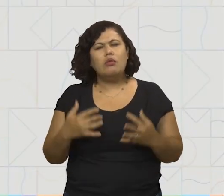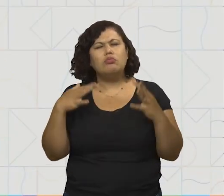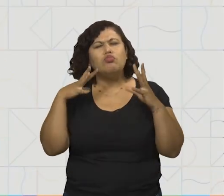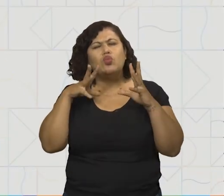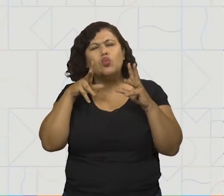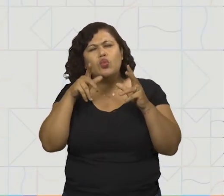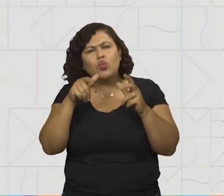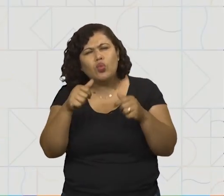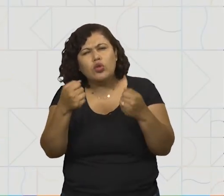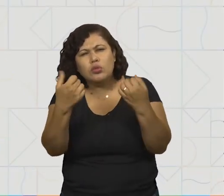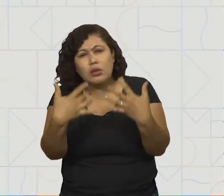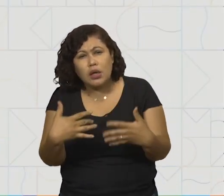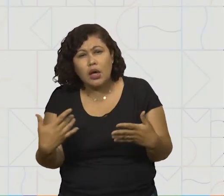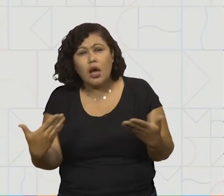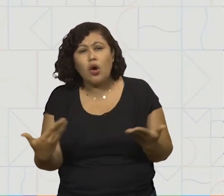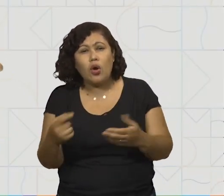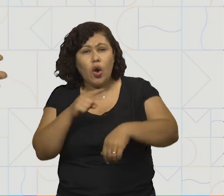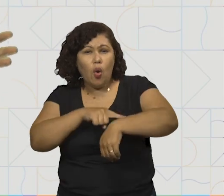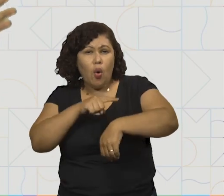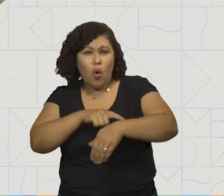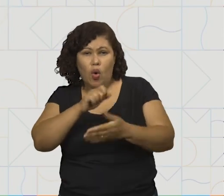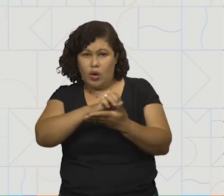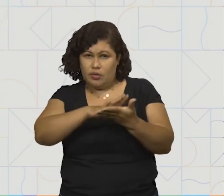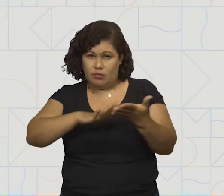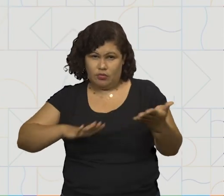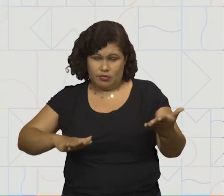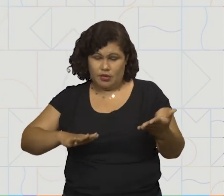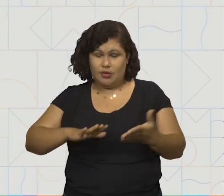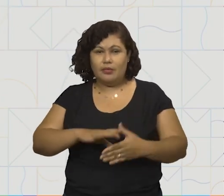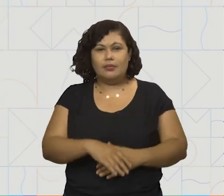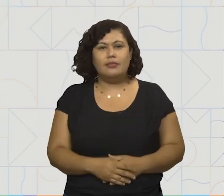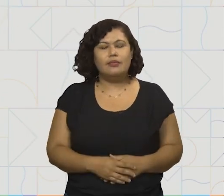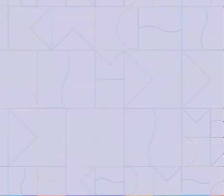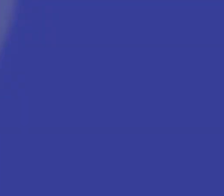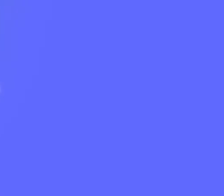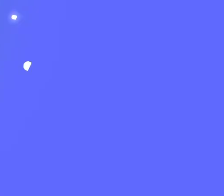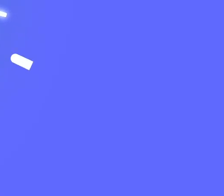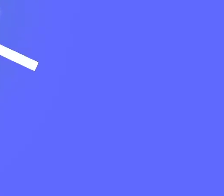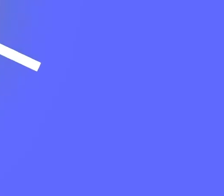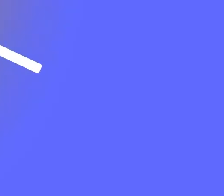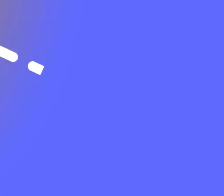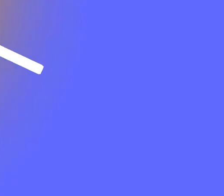vamos exercitar? Chegou a hora da atividade.